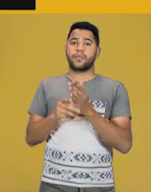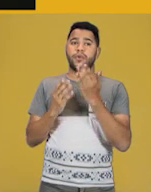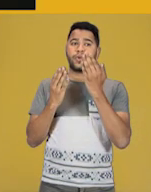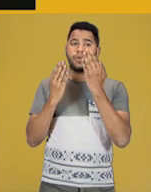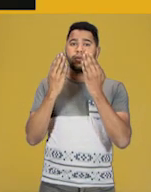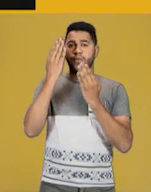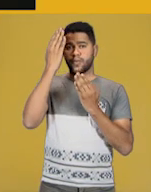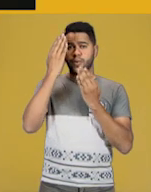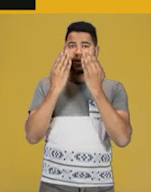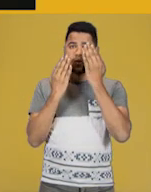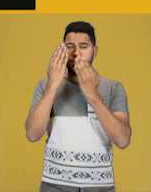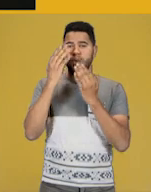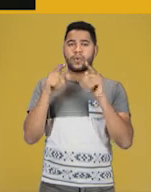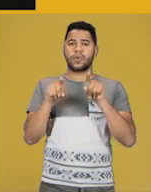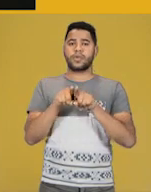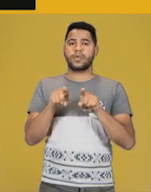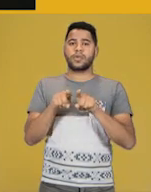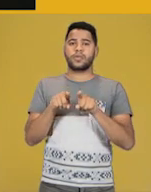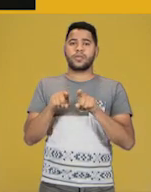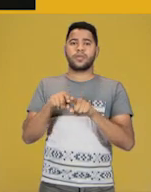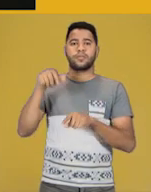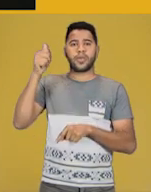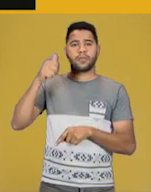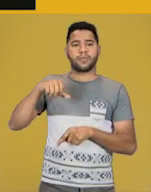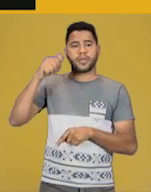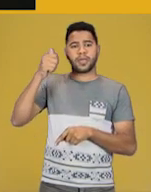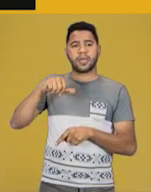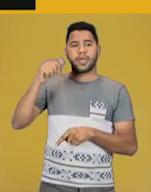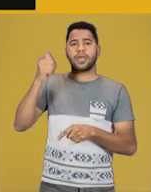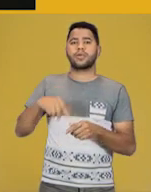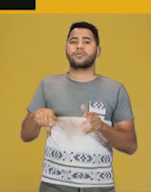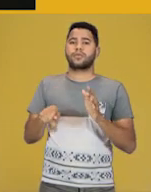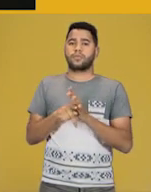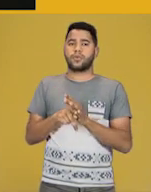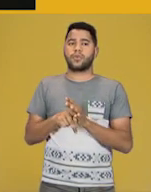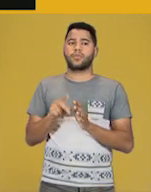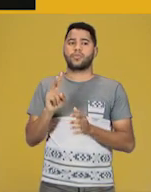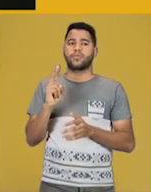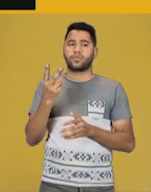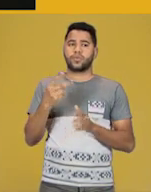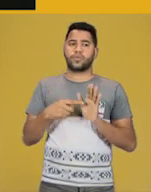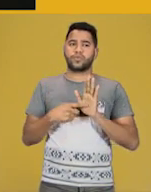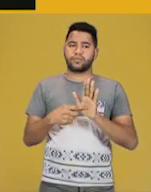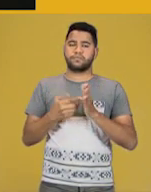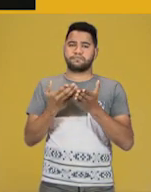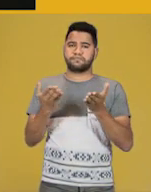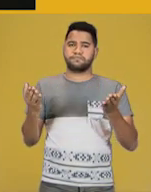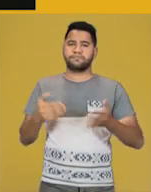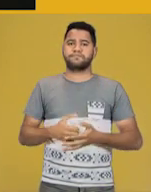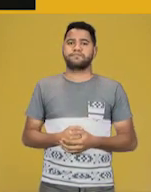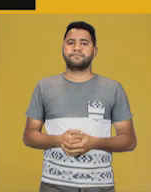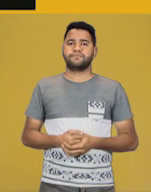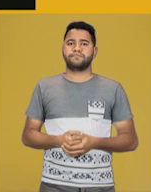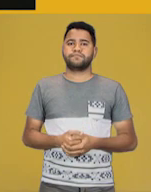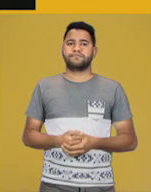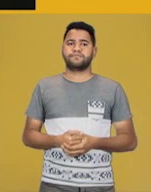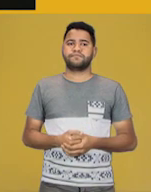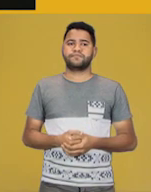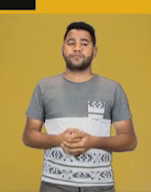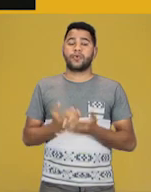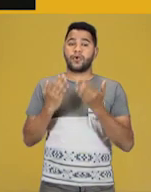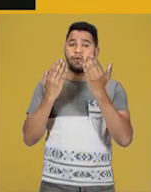Pablo Picasso. Vamos fazer uma leitura, então, desses textos que estão no pack de vocês, ok? Van